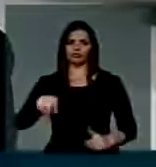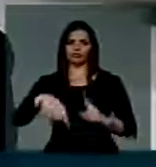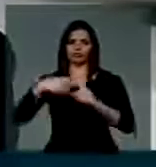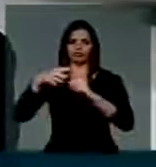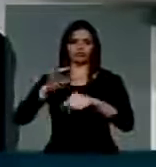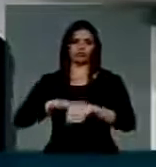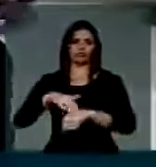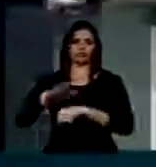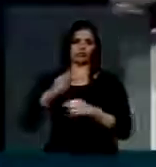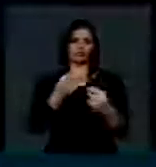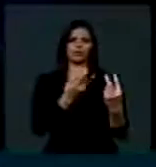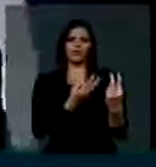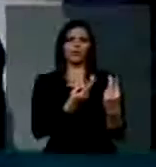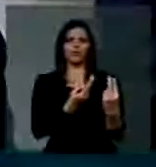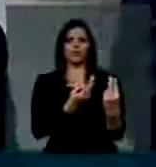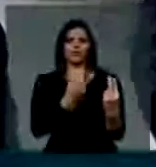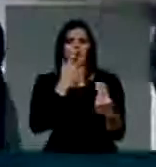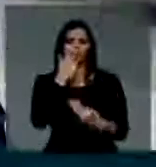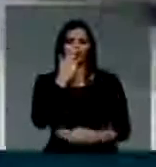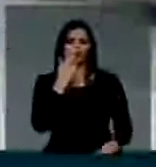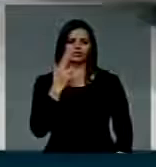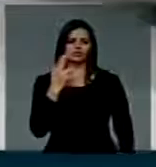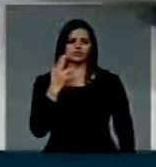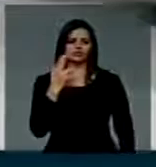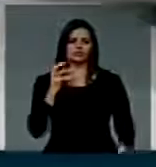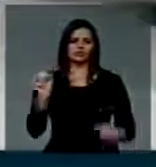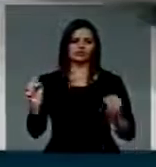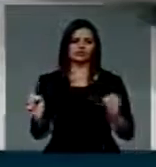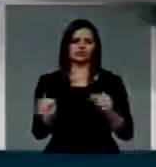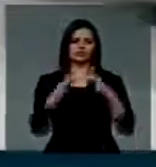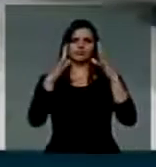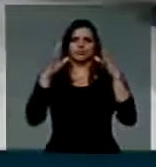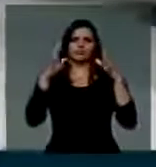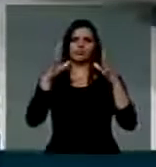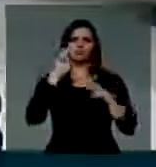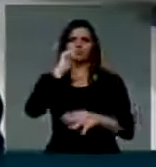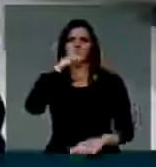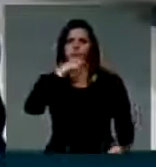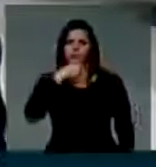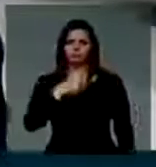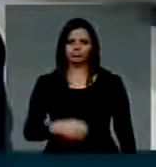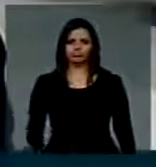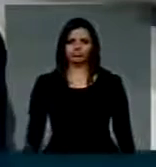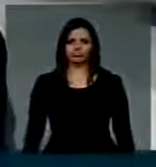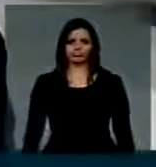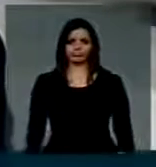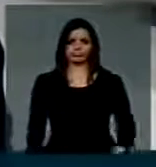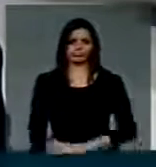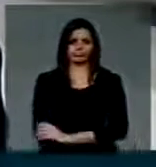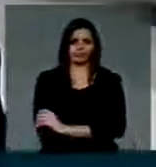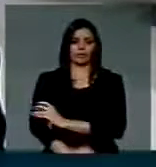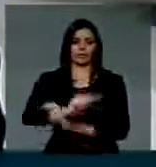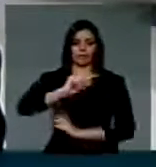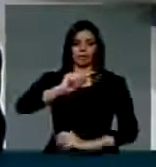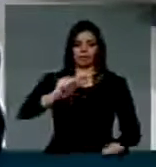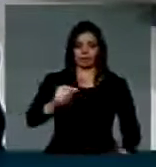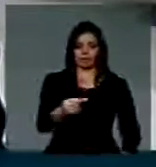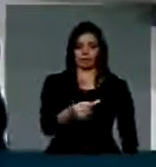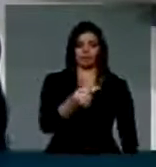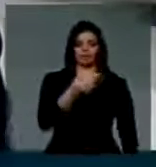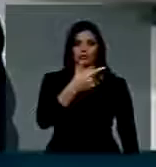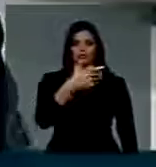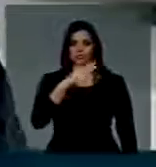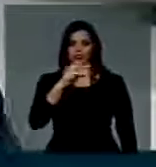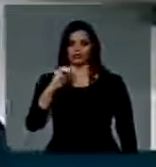aquele fenômeno dos pães, em 1.200%.